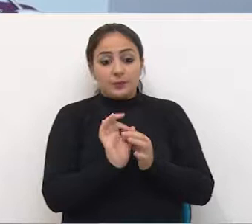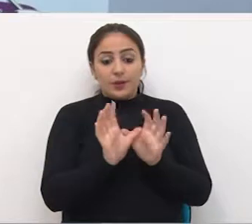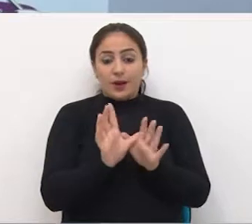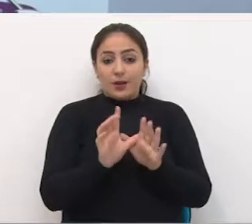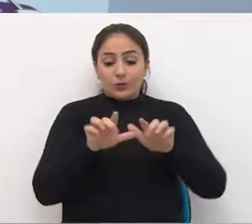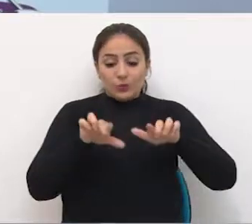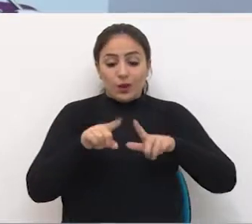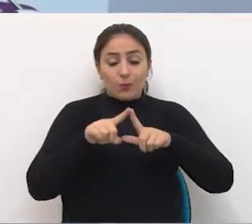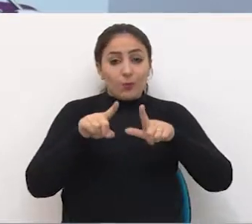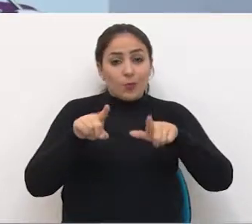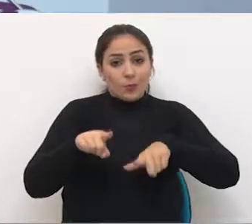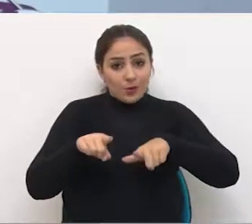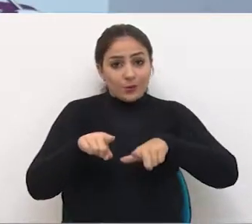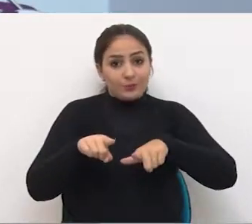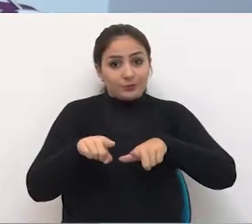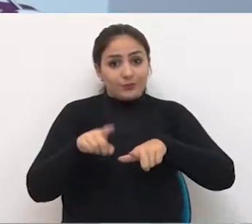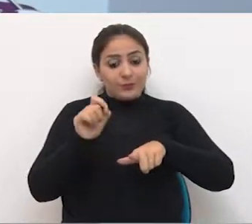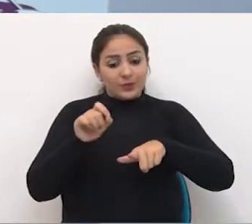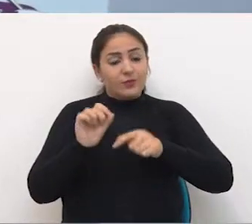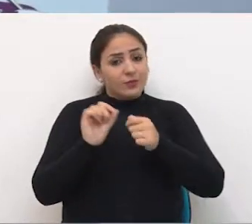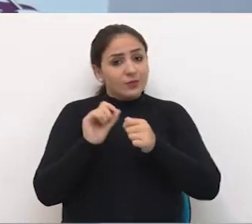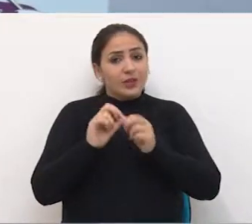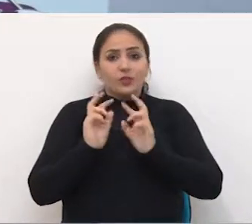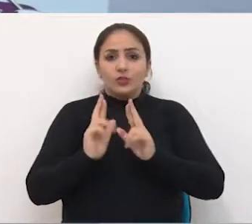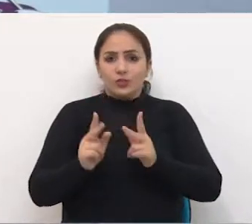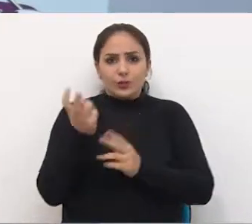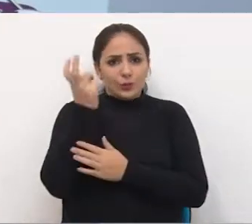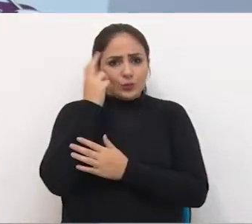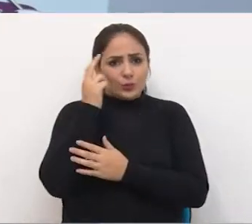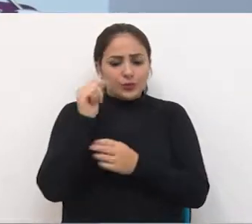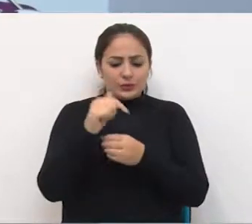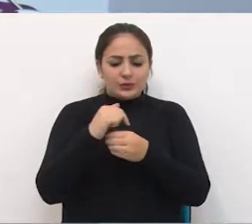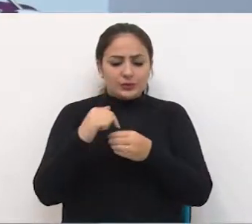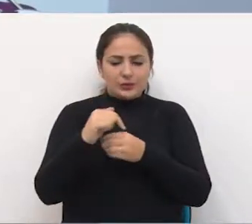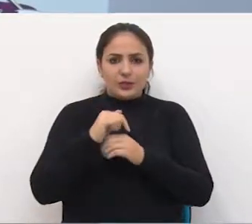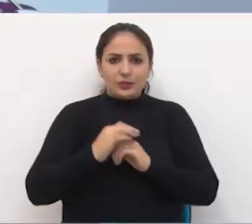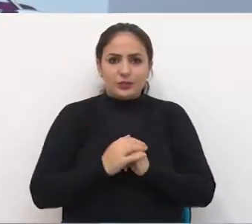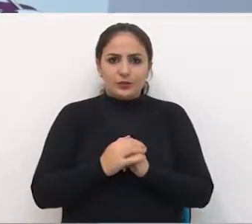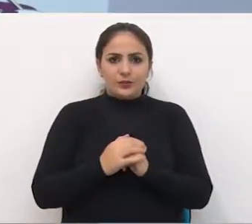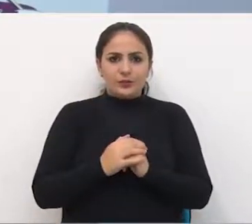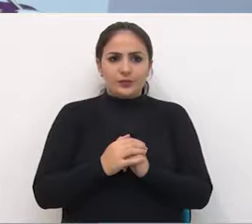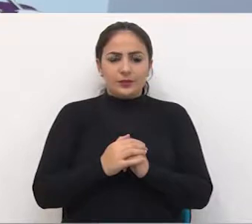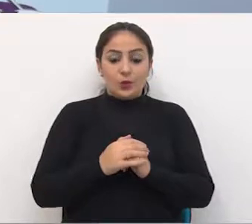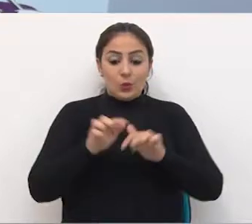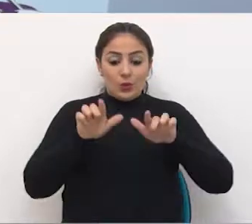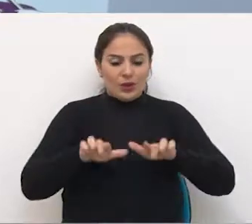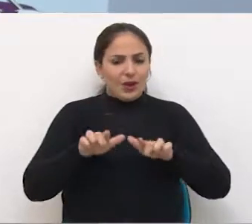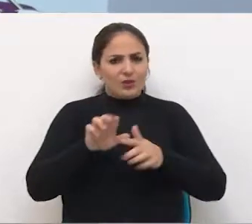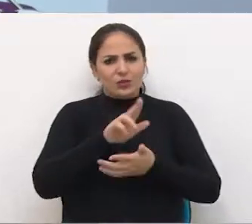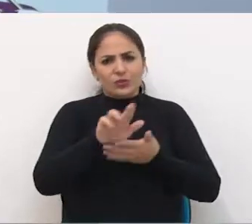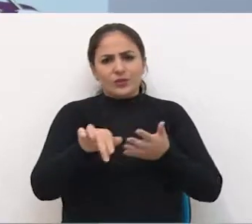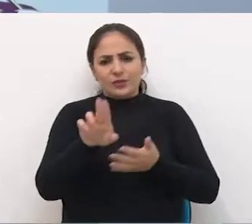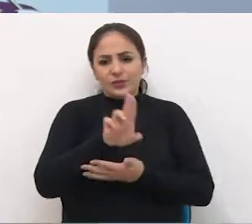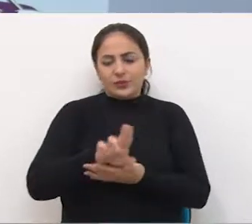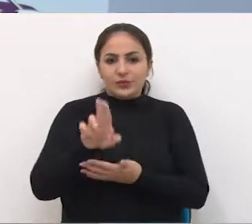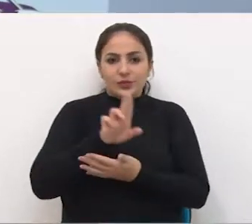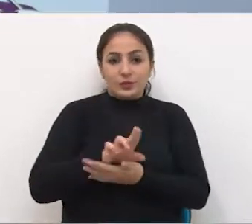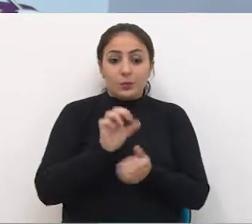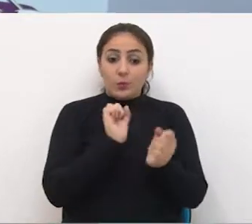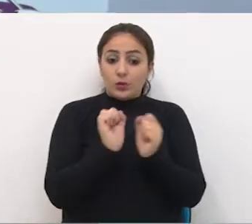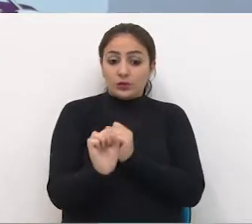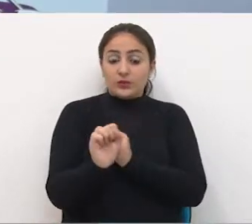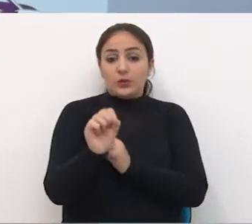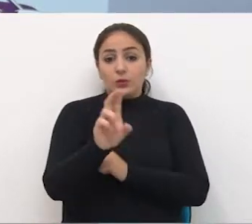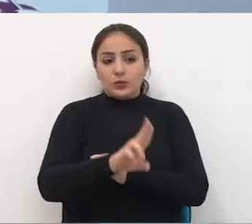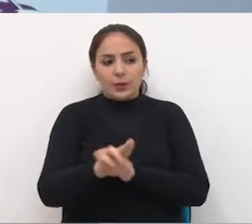aparelho público que vai fazer a diferença na cultura da cidade. Uma arena multiuso, que